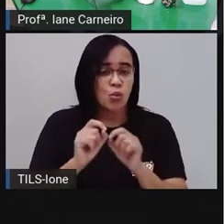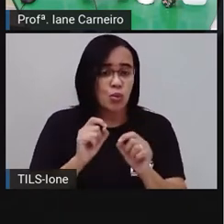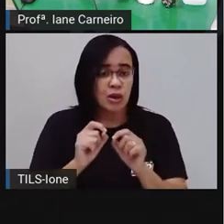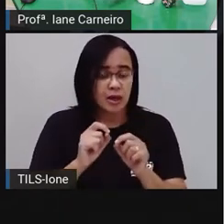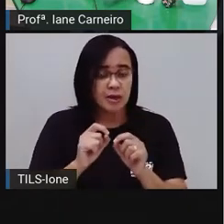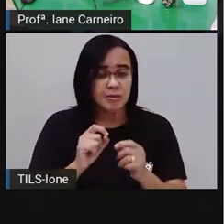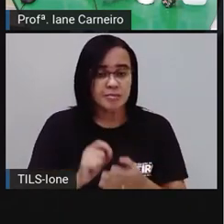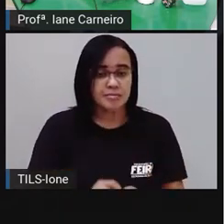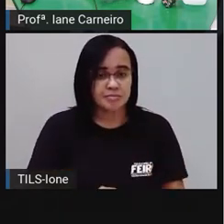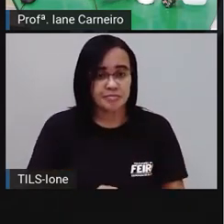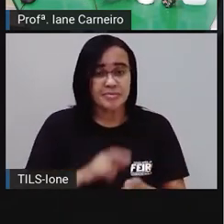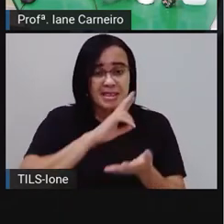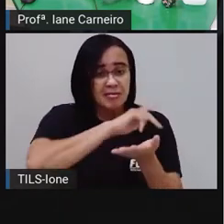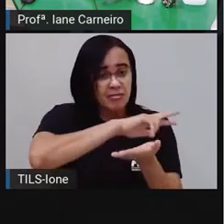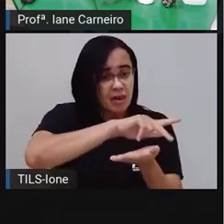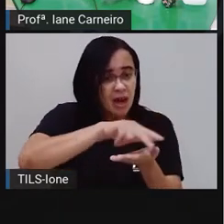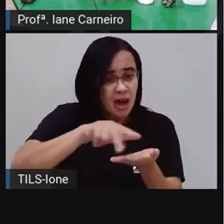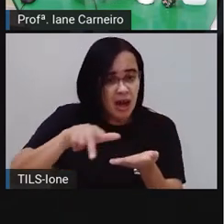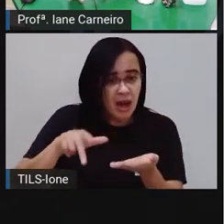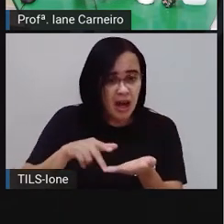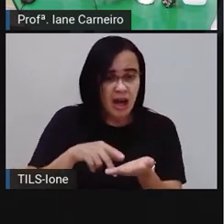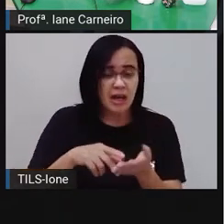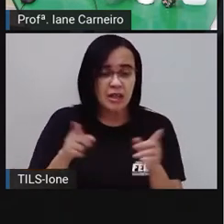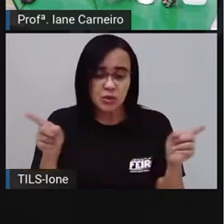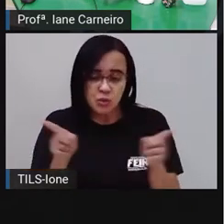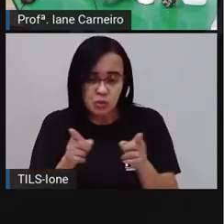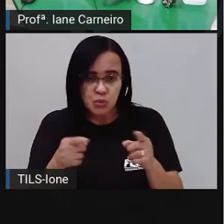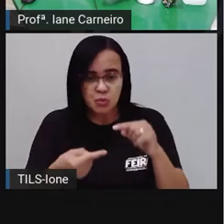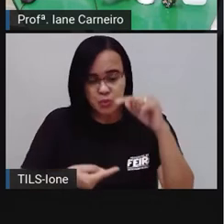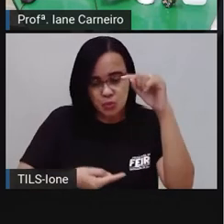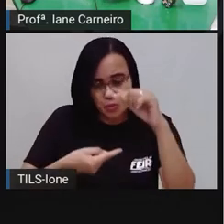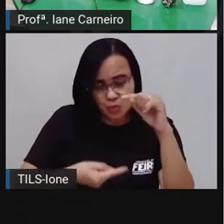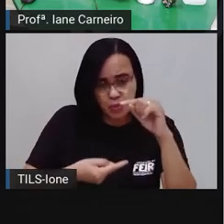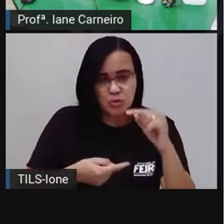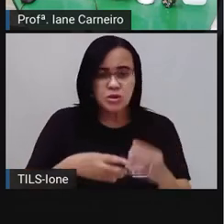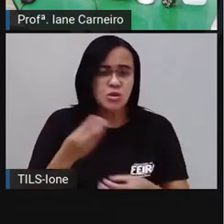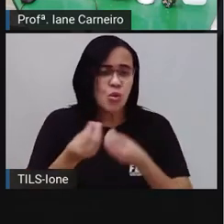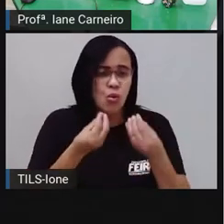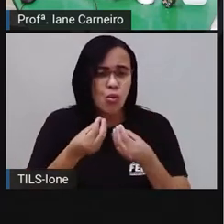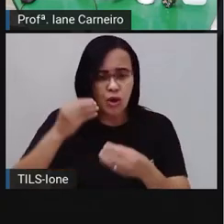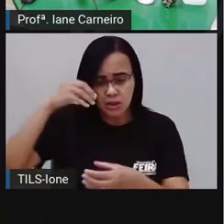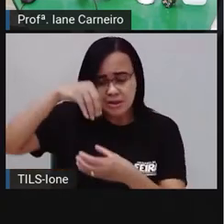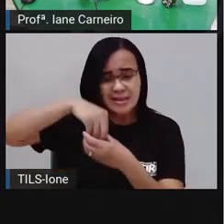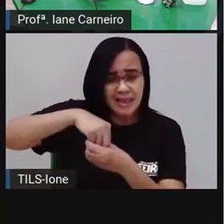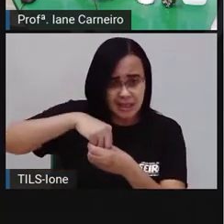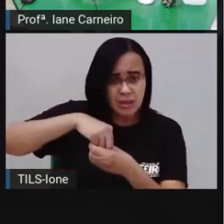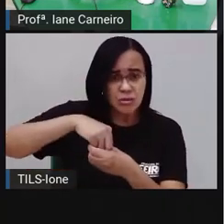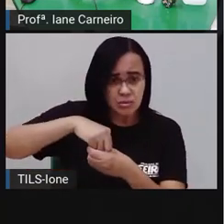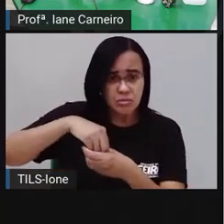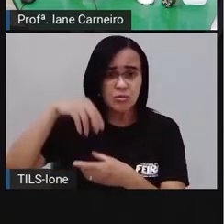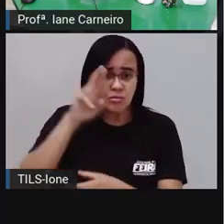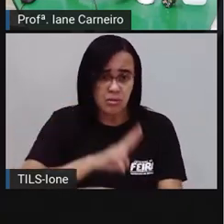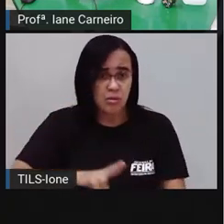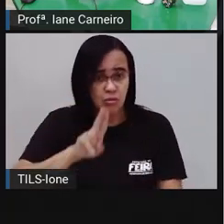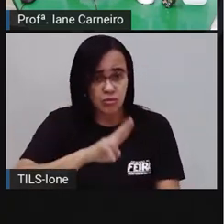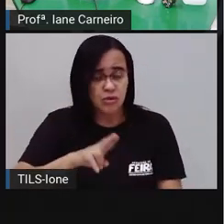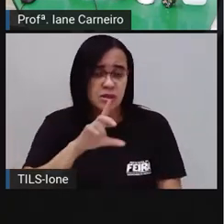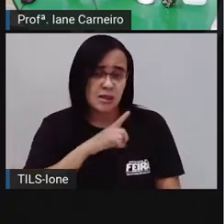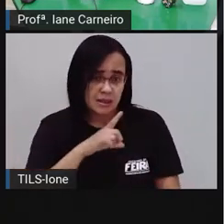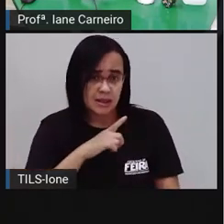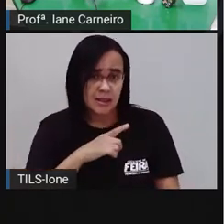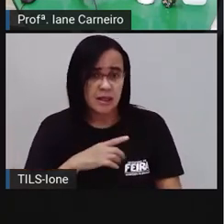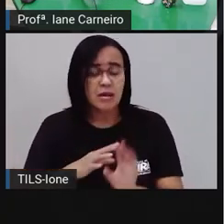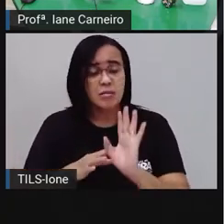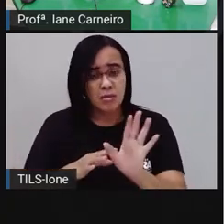medidores, né? Que tem lá o indicador de quanto tem em gramas, quanto tem em ml nas xícaras, no medidor. Mas você aí, na sua